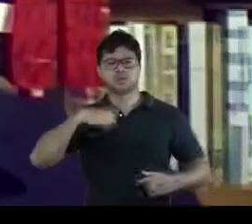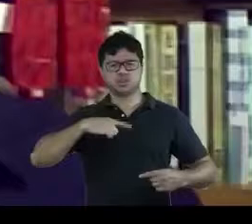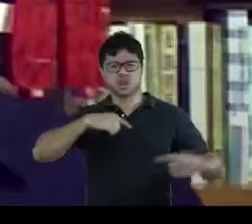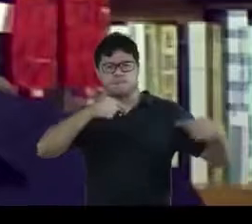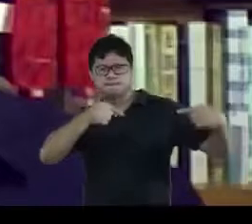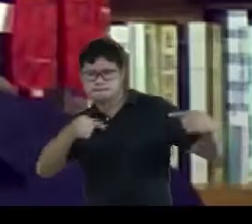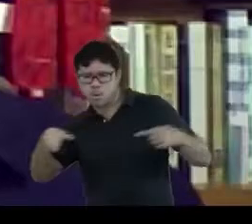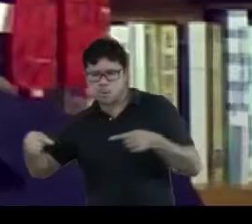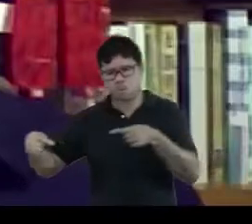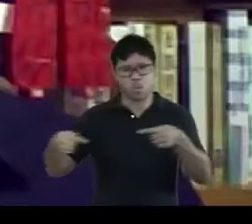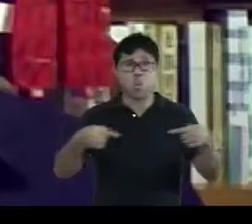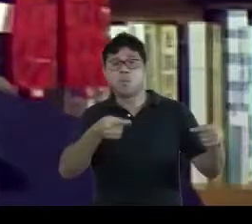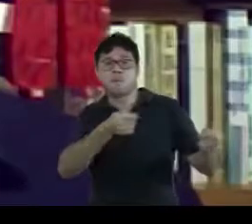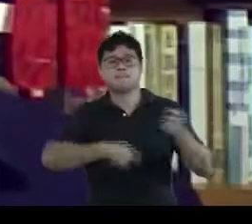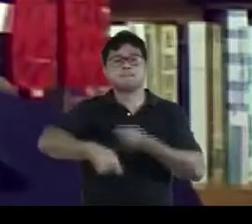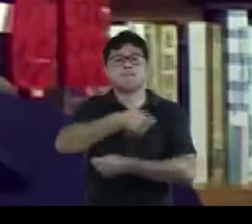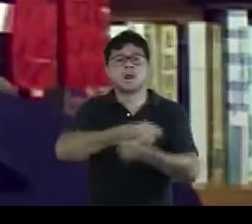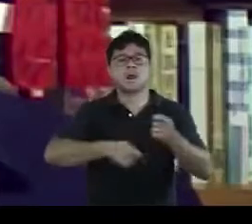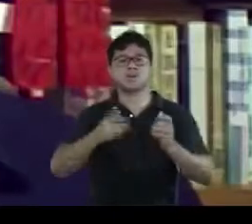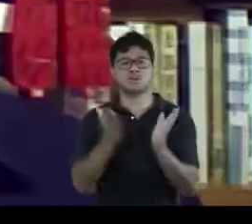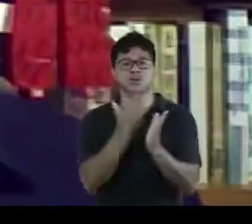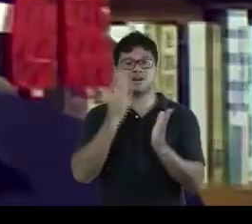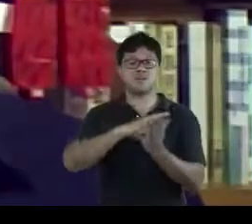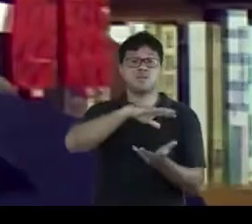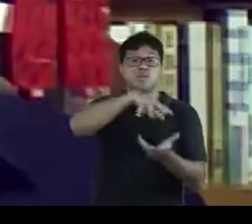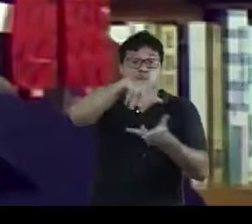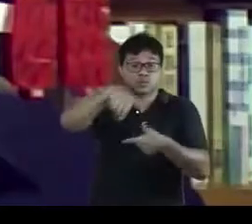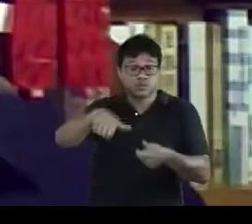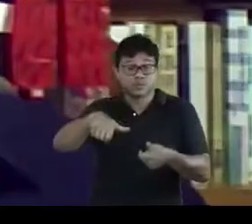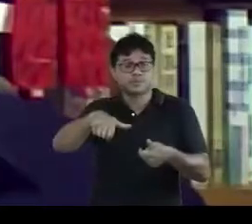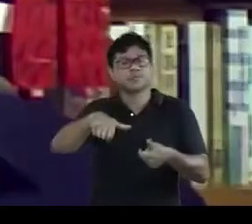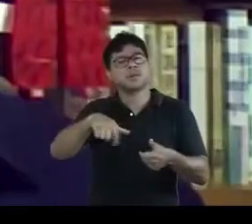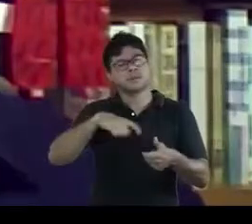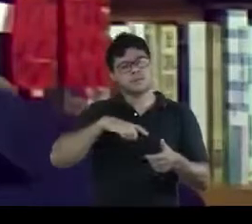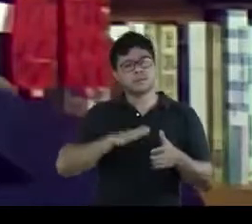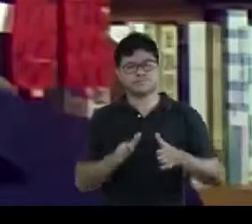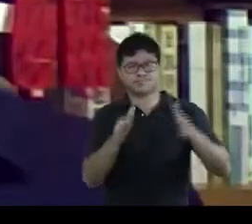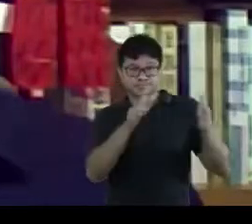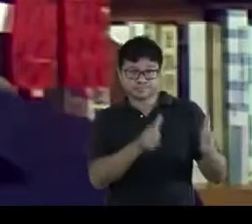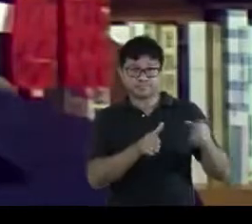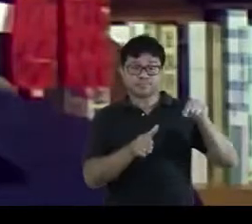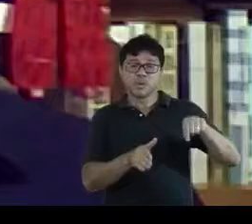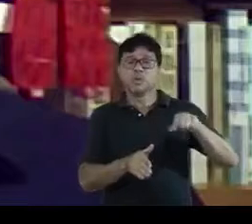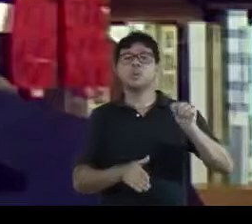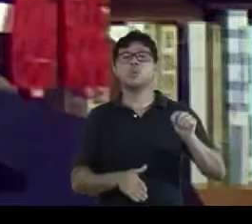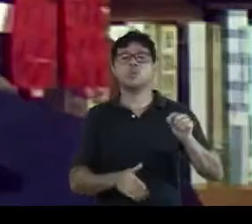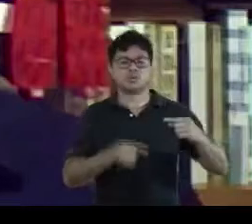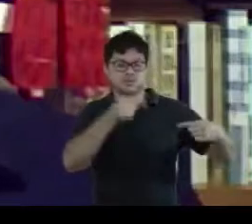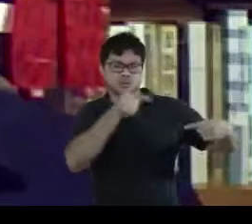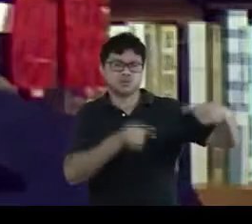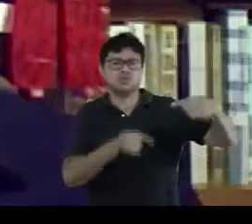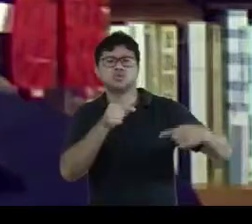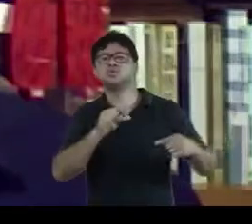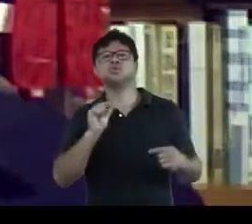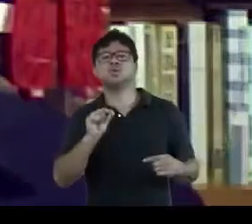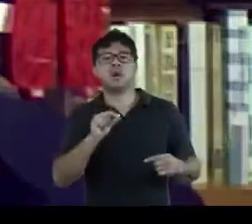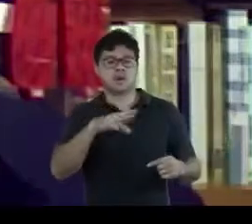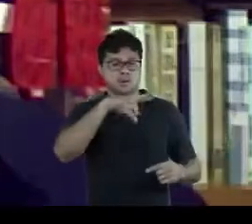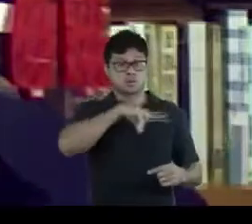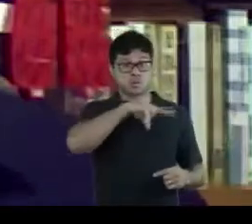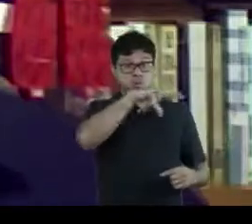disputa no mercado livreiro internacional. Em parte, as disputas entre